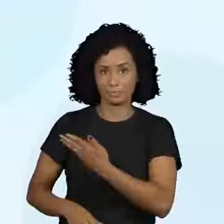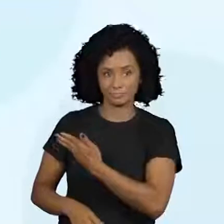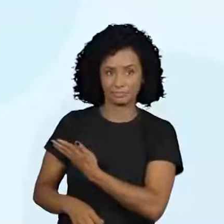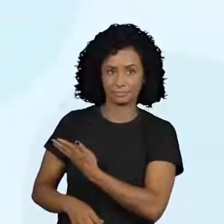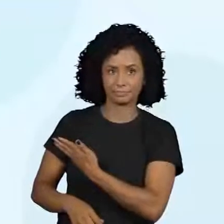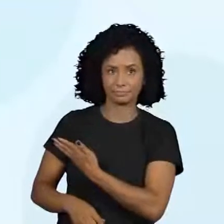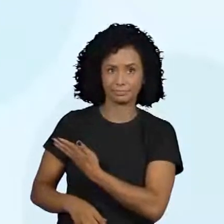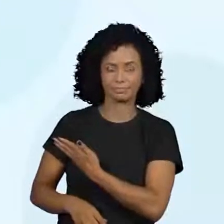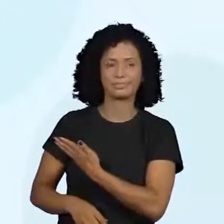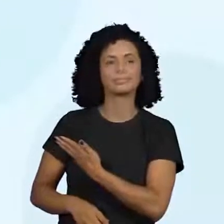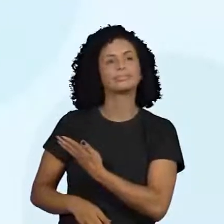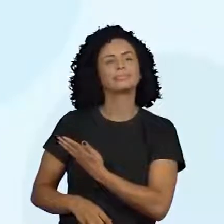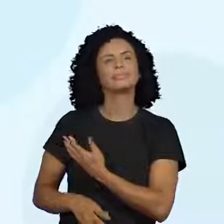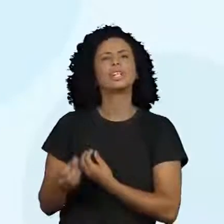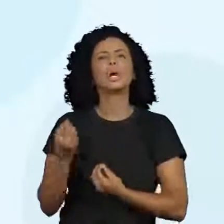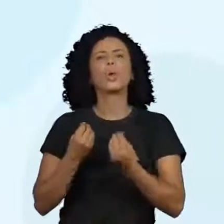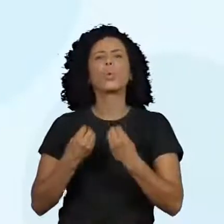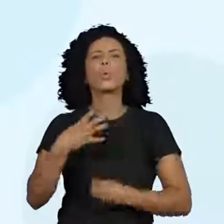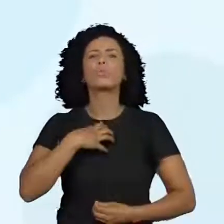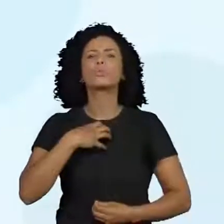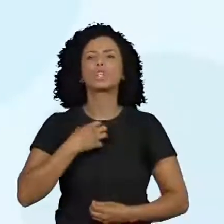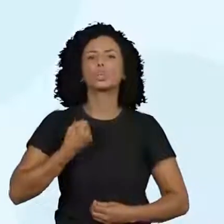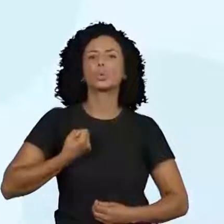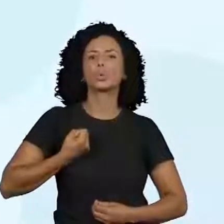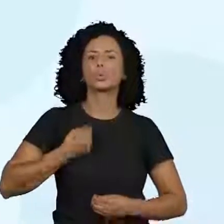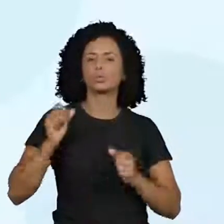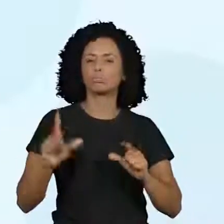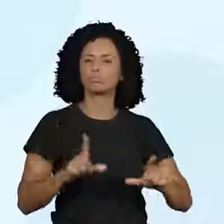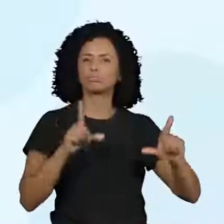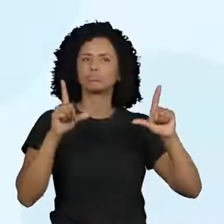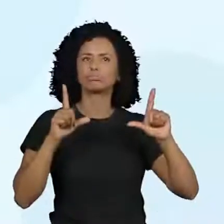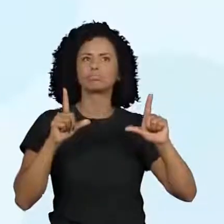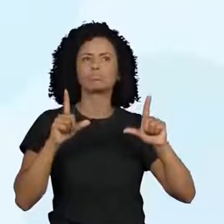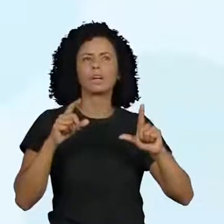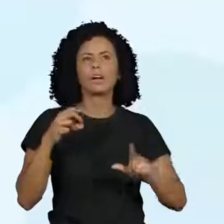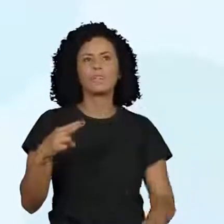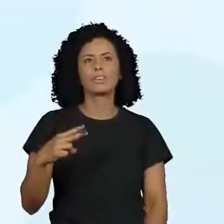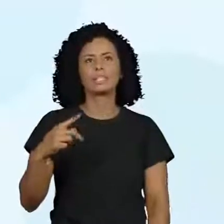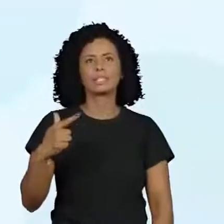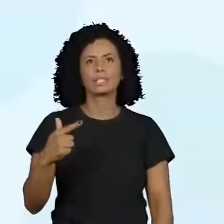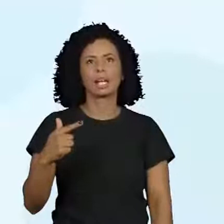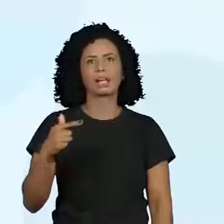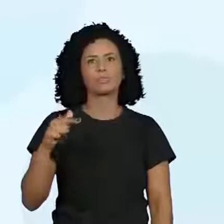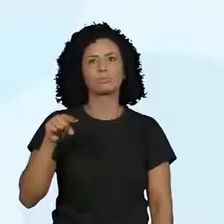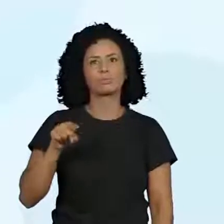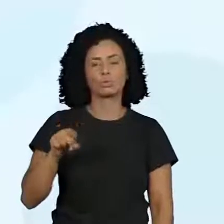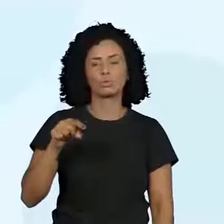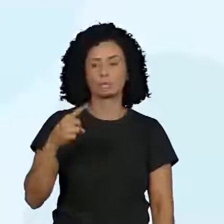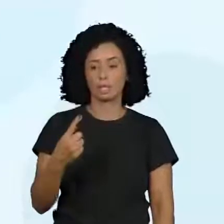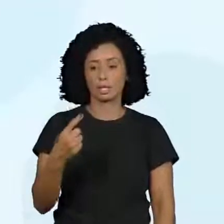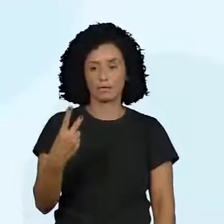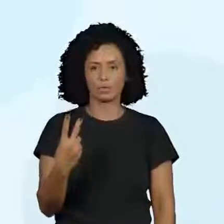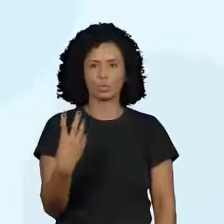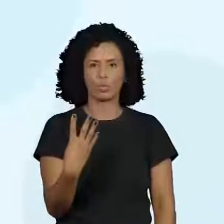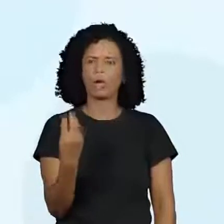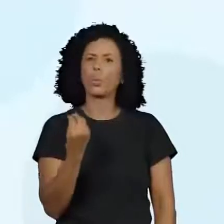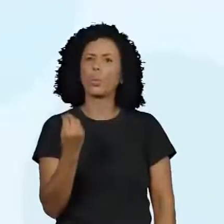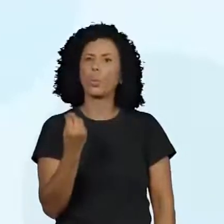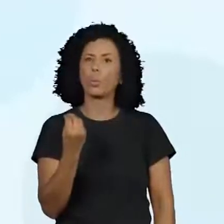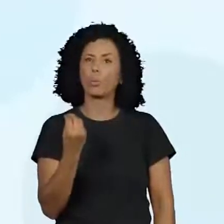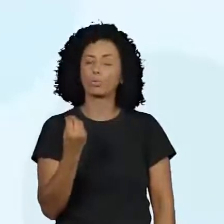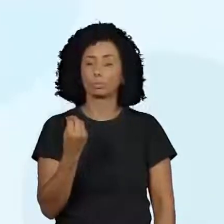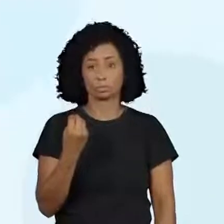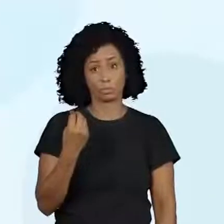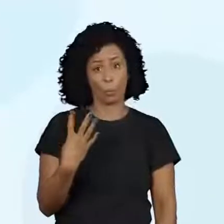Vamos ver como é que fica o número representado na tela, o vinte e sete mil, cento e vinte e quatro? Olha lá, eu subo as quatro